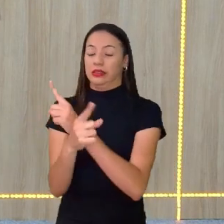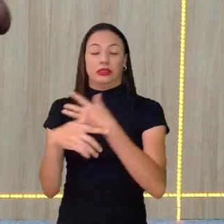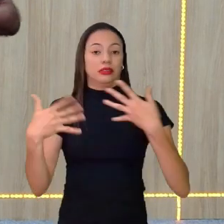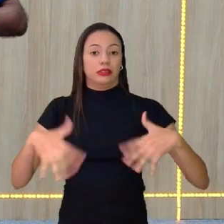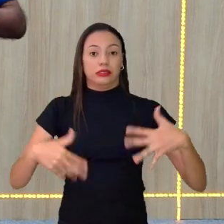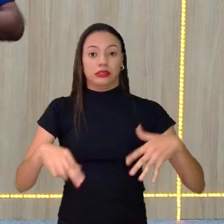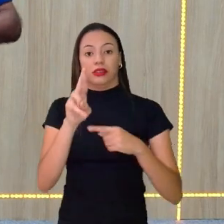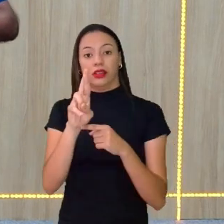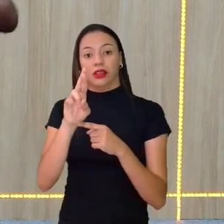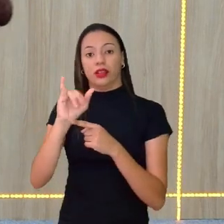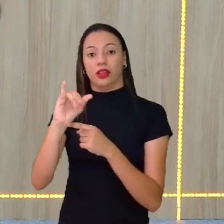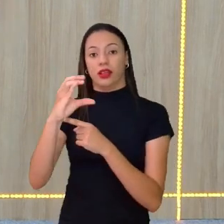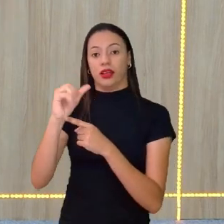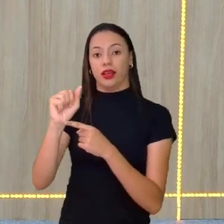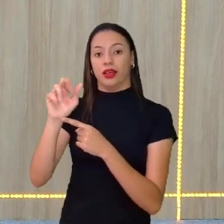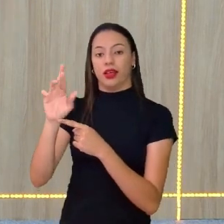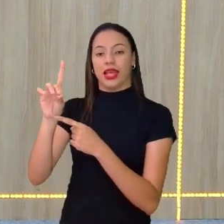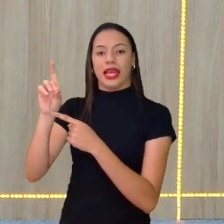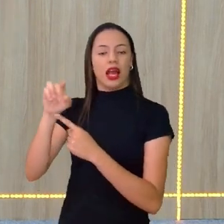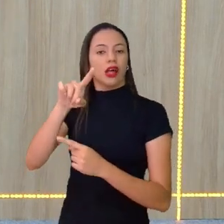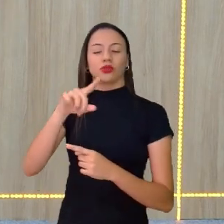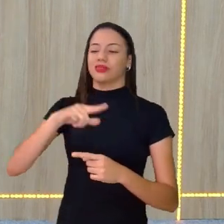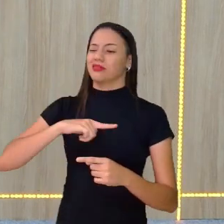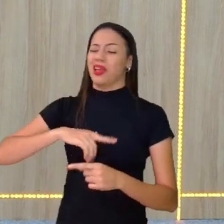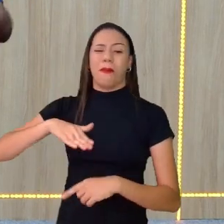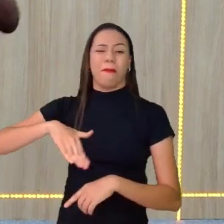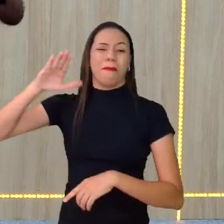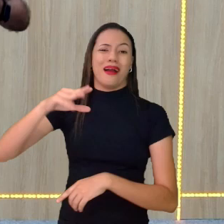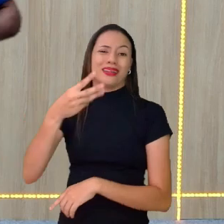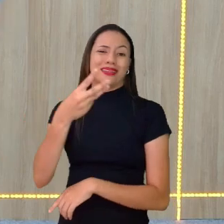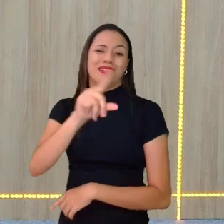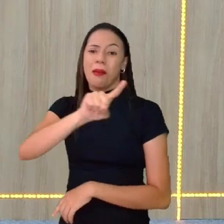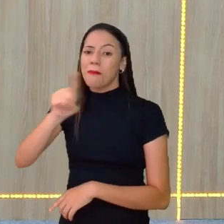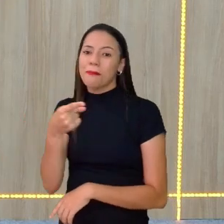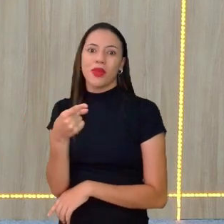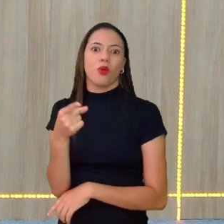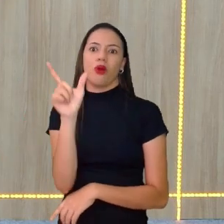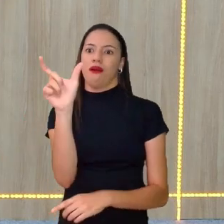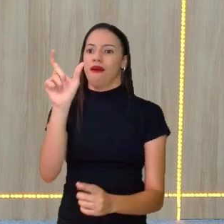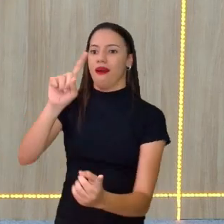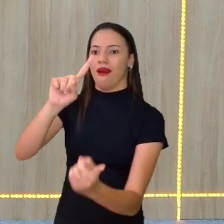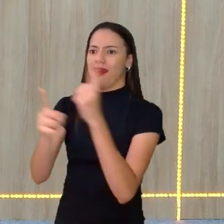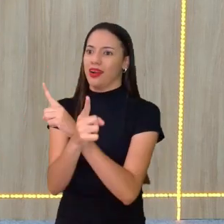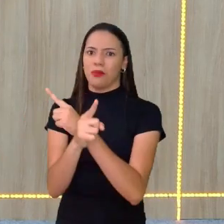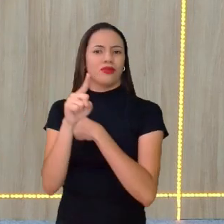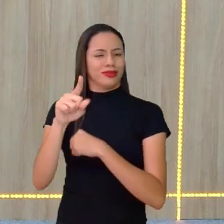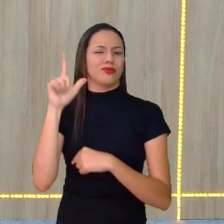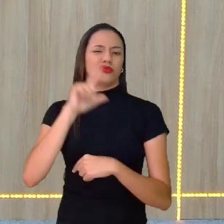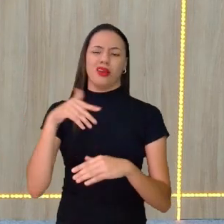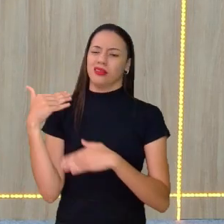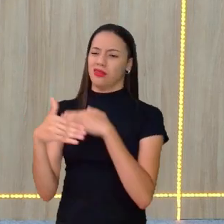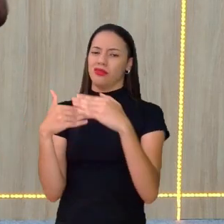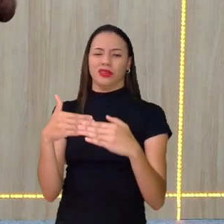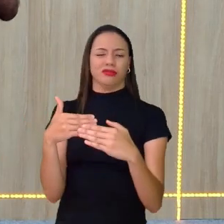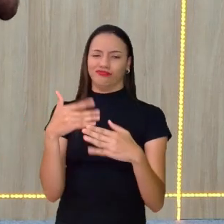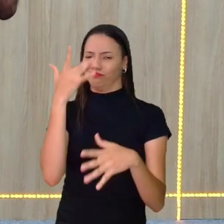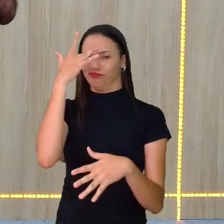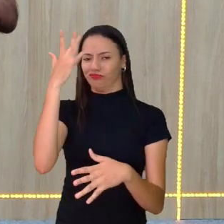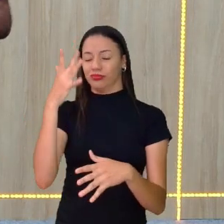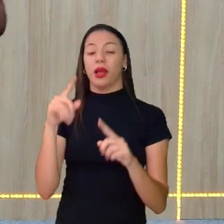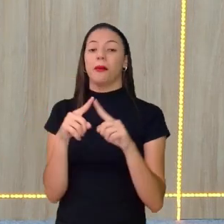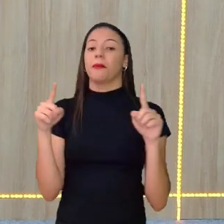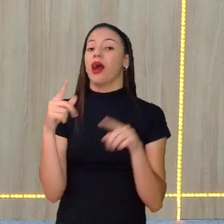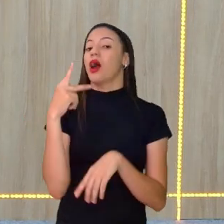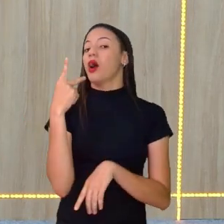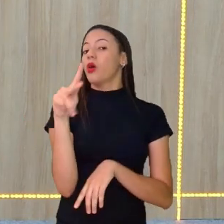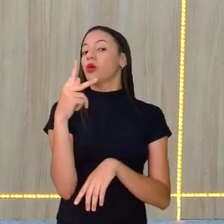Ricardo, você vai conseguir desenvolver mais de 3 mil anagramas para conseguir desenvolver em uma boa, sem problema nenhum. Mas aí, o seu